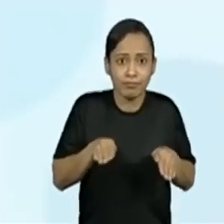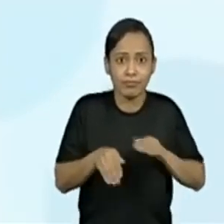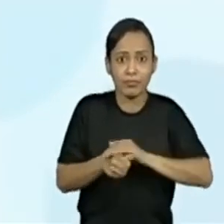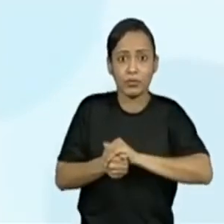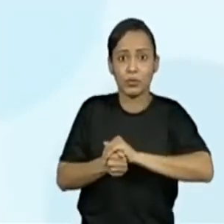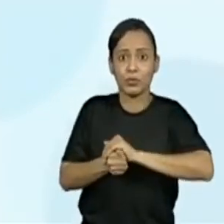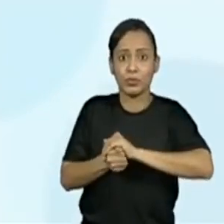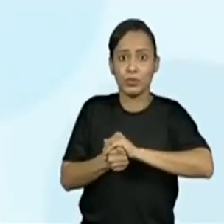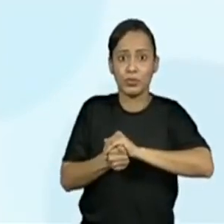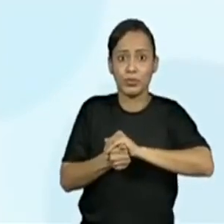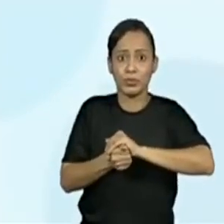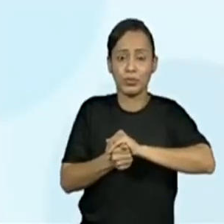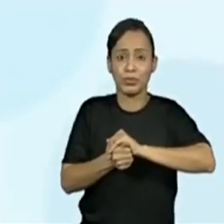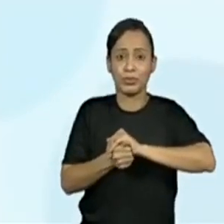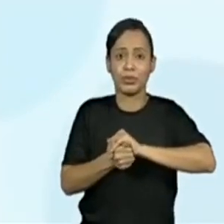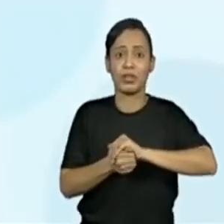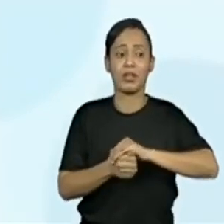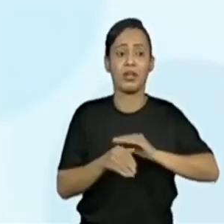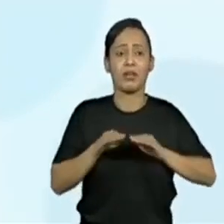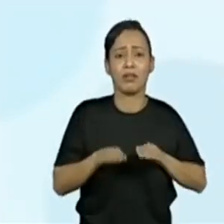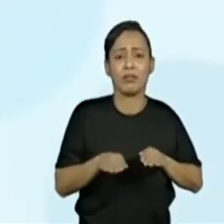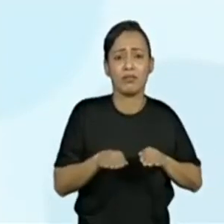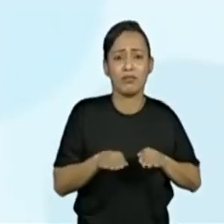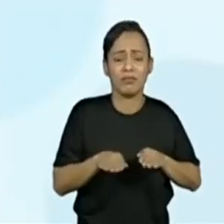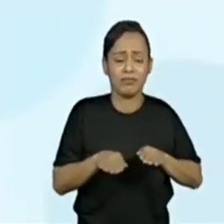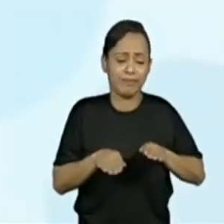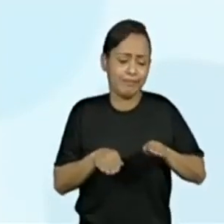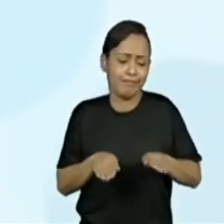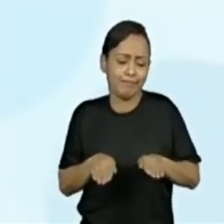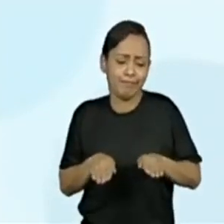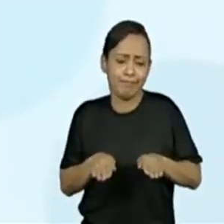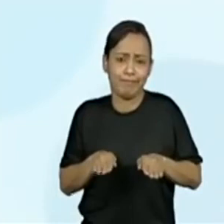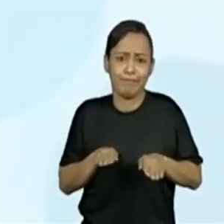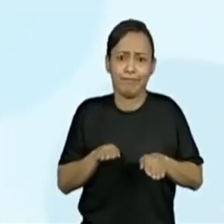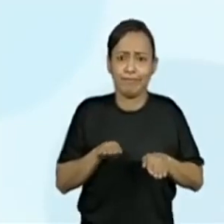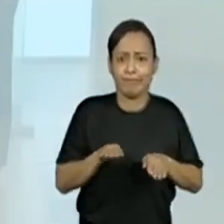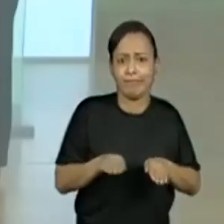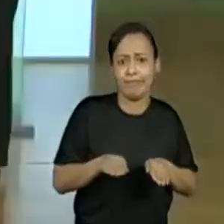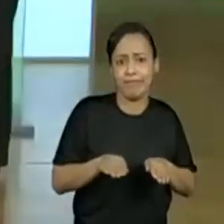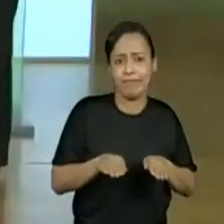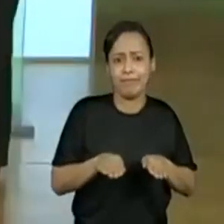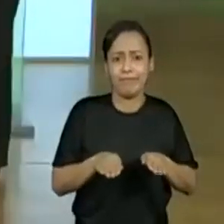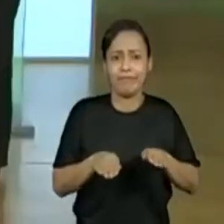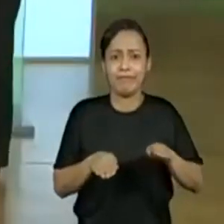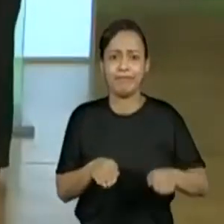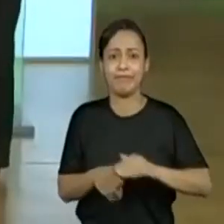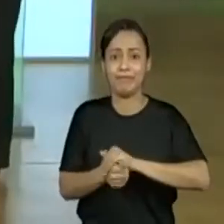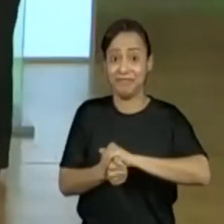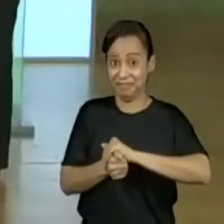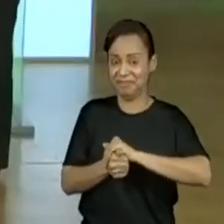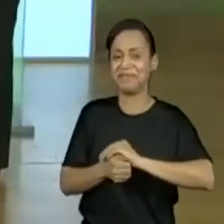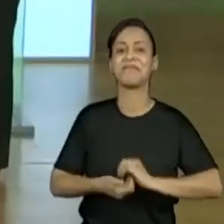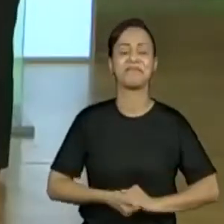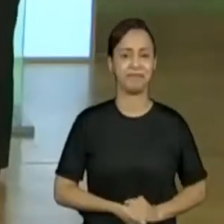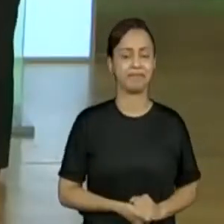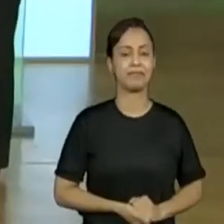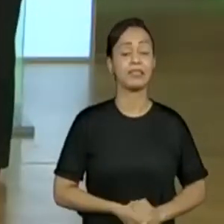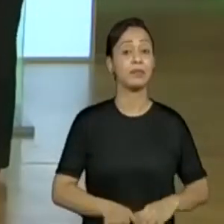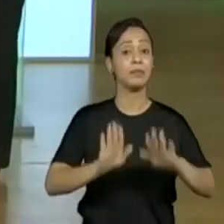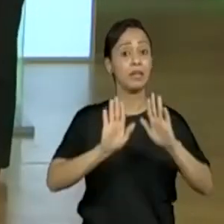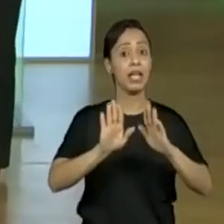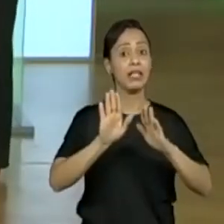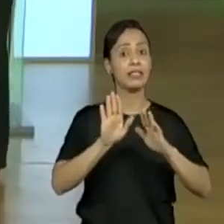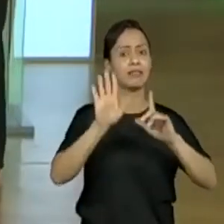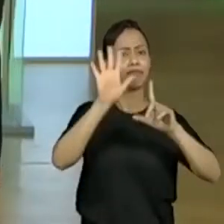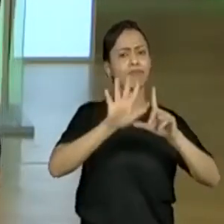colocou ali mais uma vez. Andando, não é? Caminhando. Isso. Muito bom. Eu quero destacar aqui nas nossas